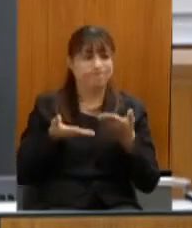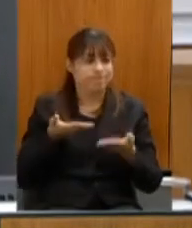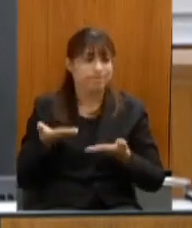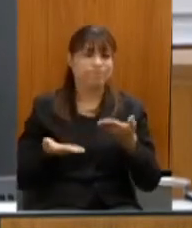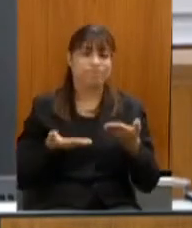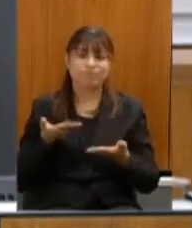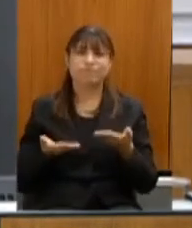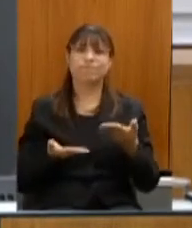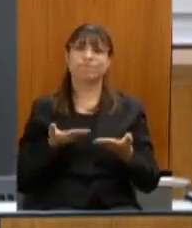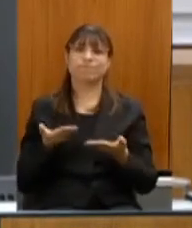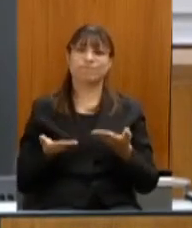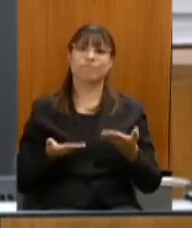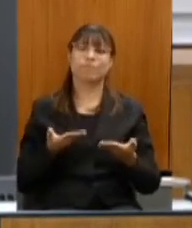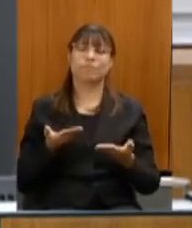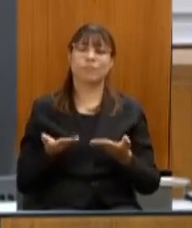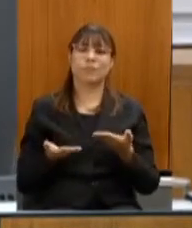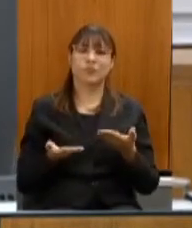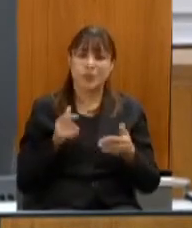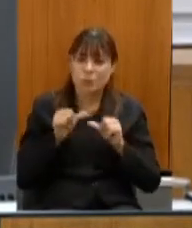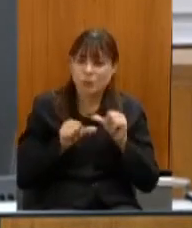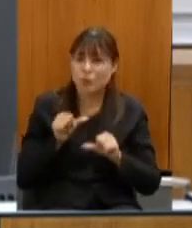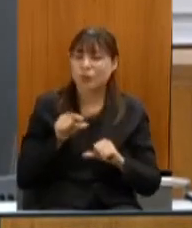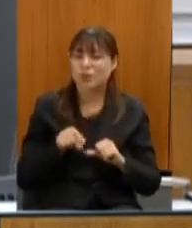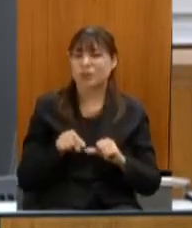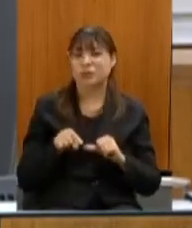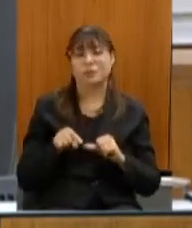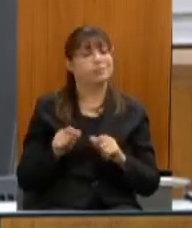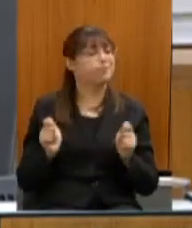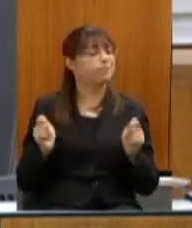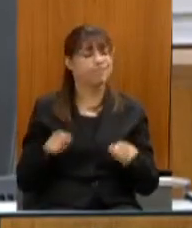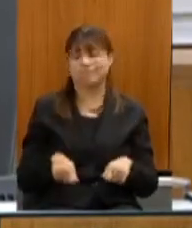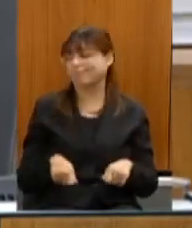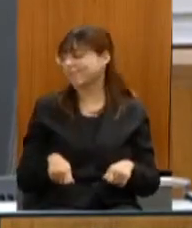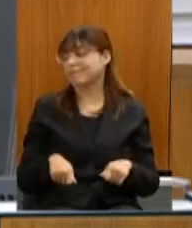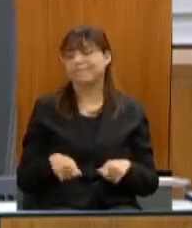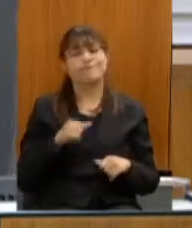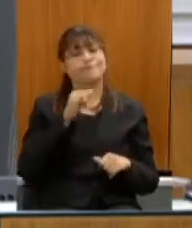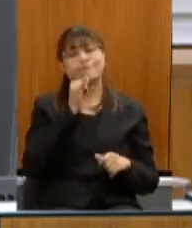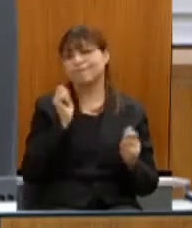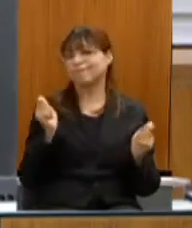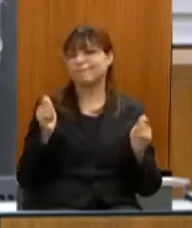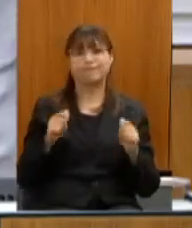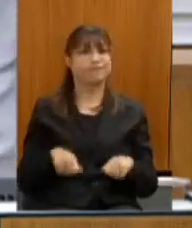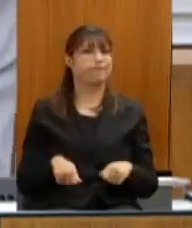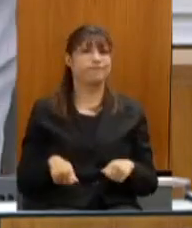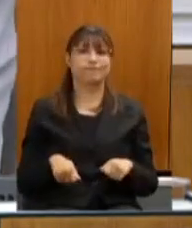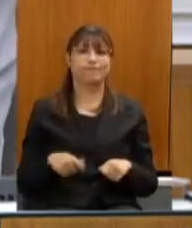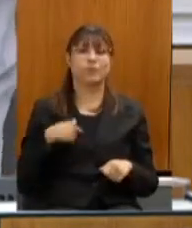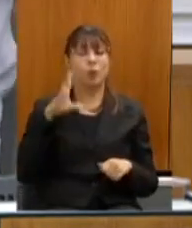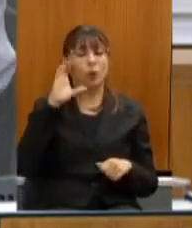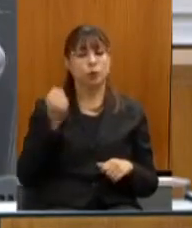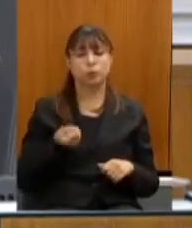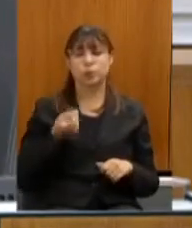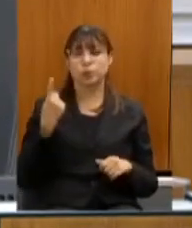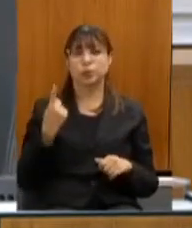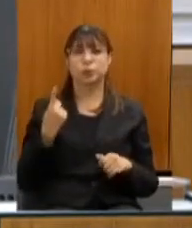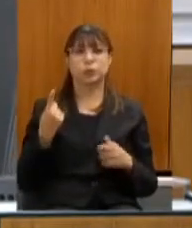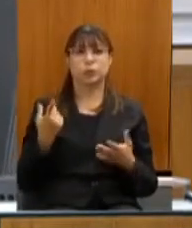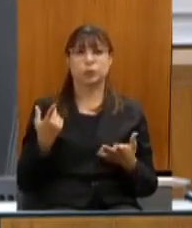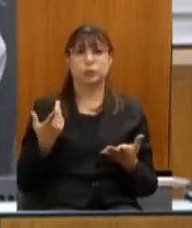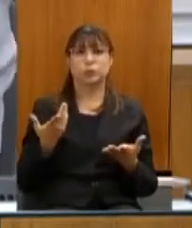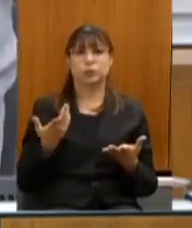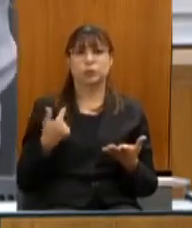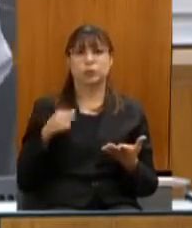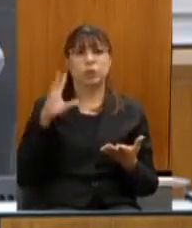que a gente mudasse isso não foi possível infelizmente não foi possível eu acho um absurdo eu acho um